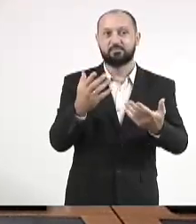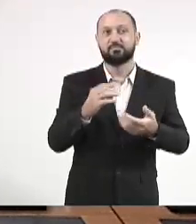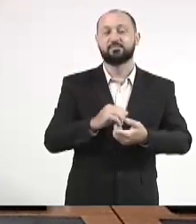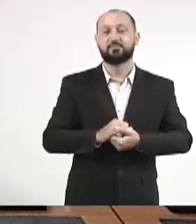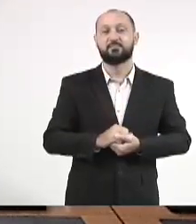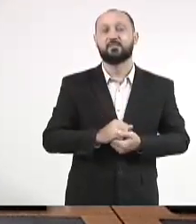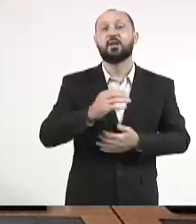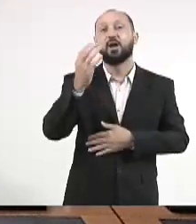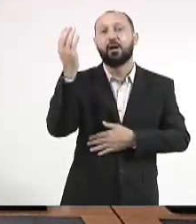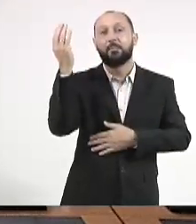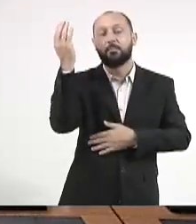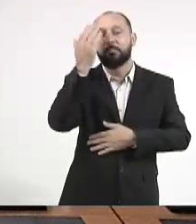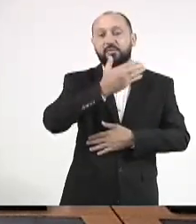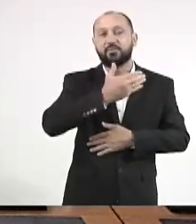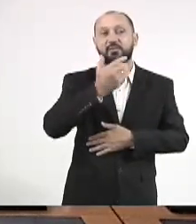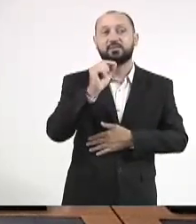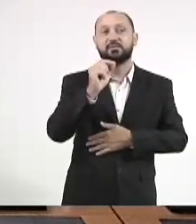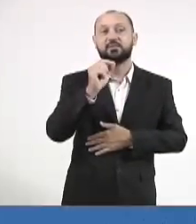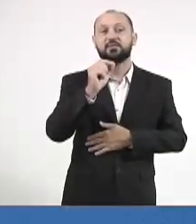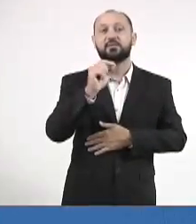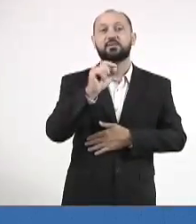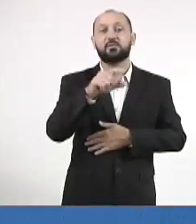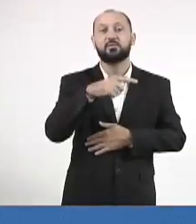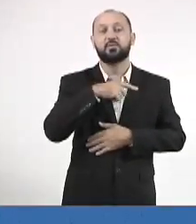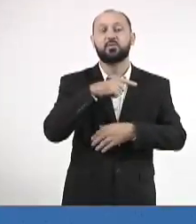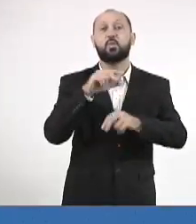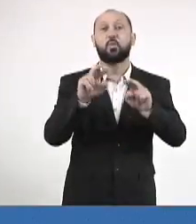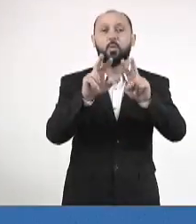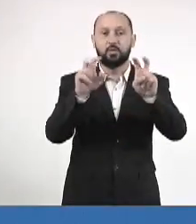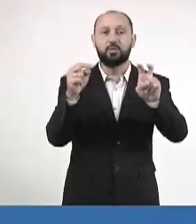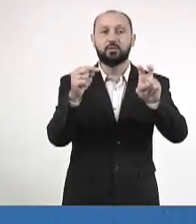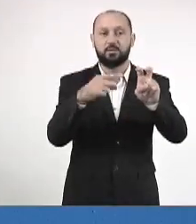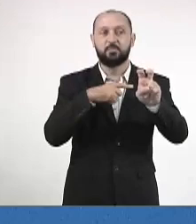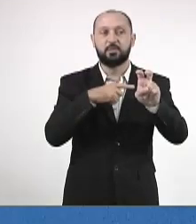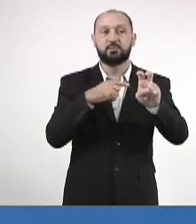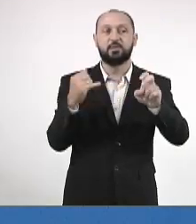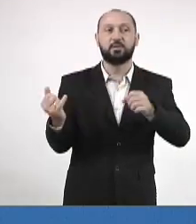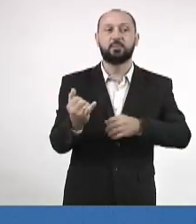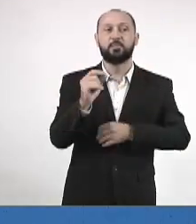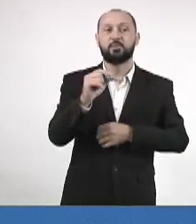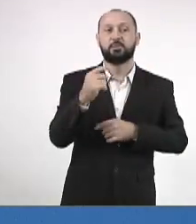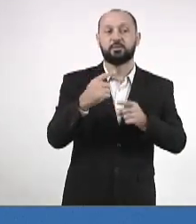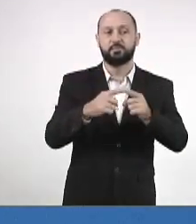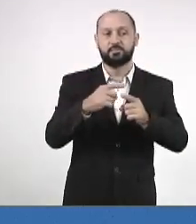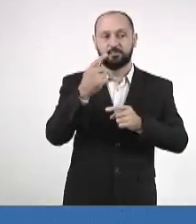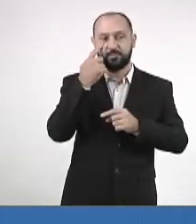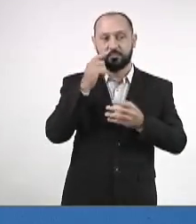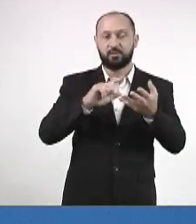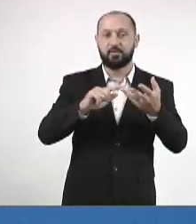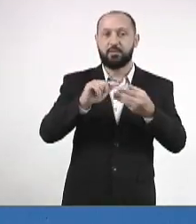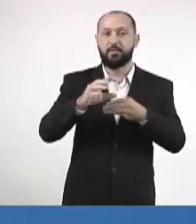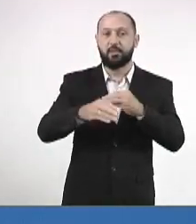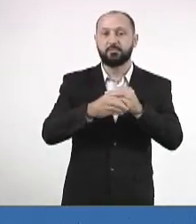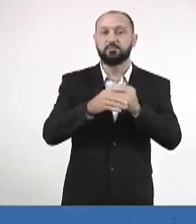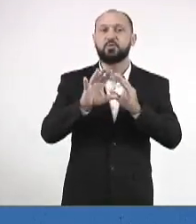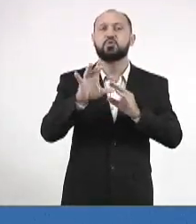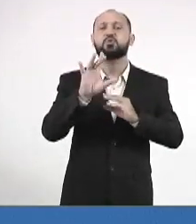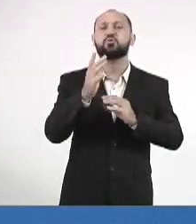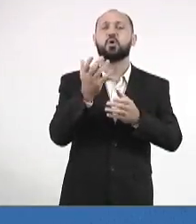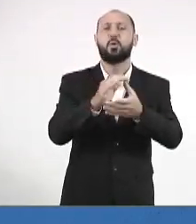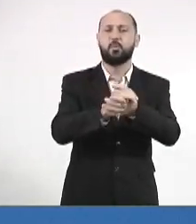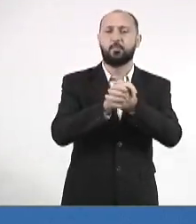É a prova inequívoca do que o tema ele tem procedência. Eu vejo aqui, vi vários apartes. E só para